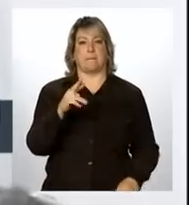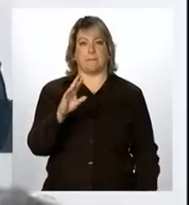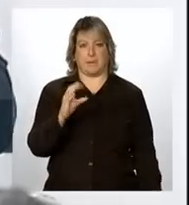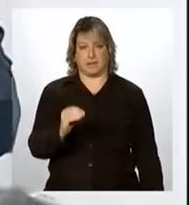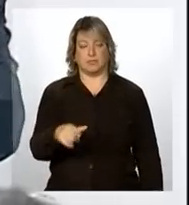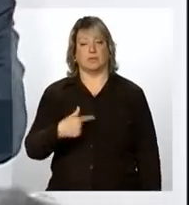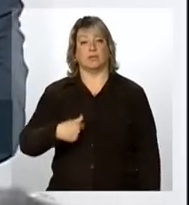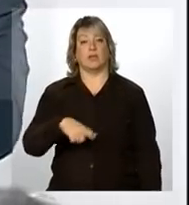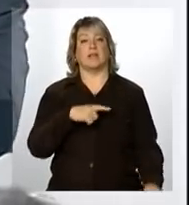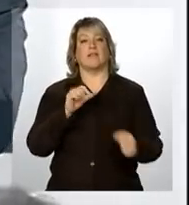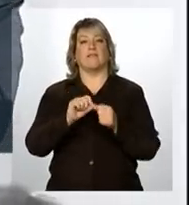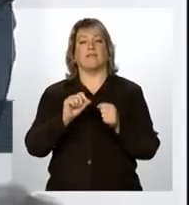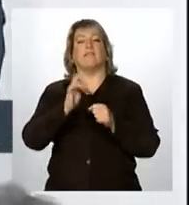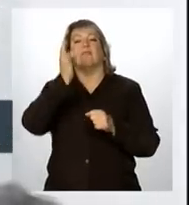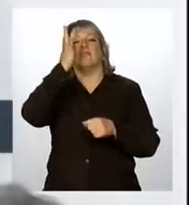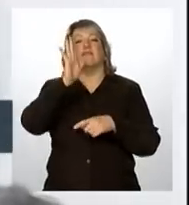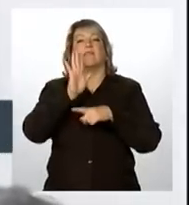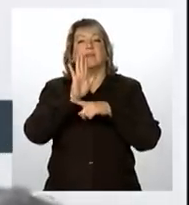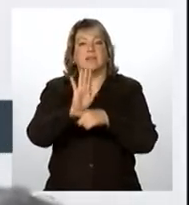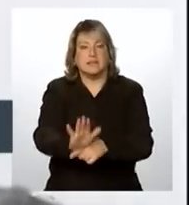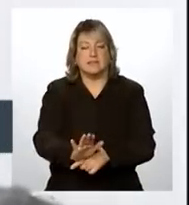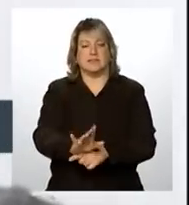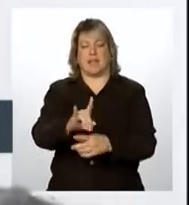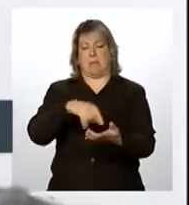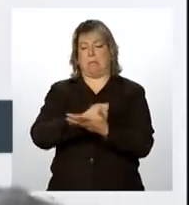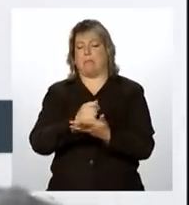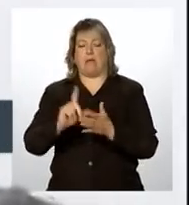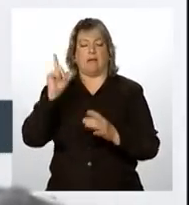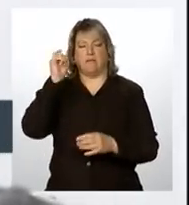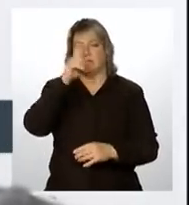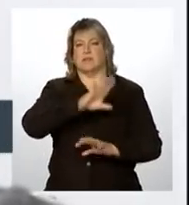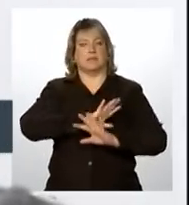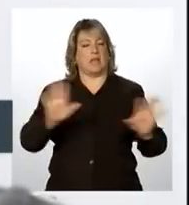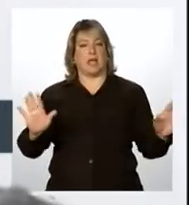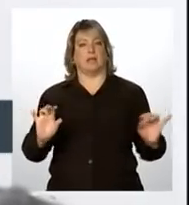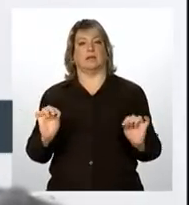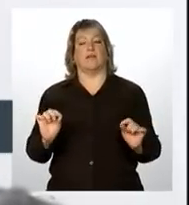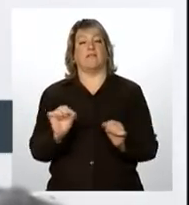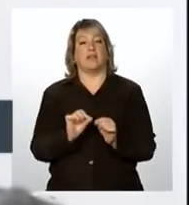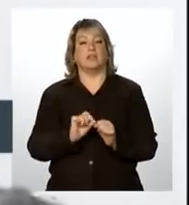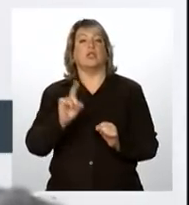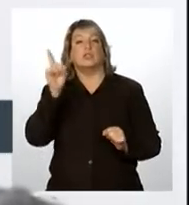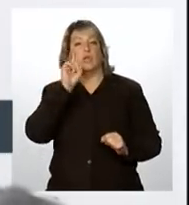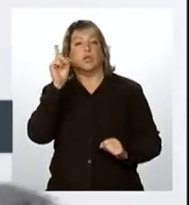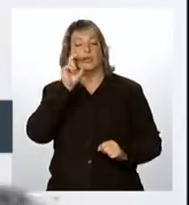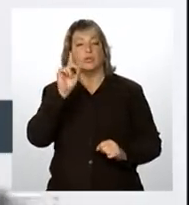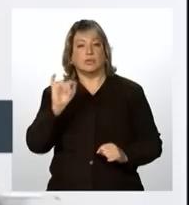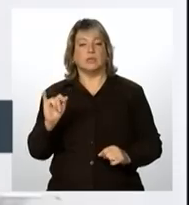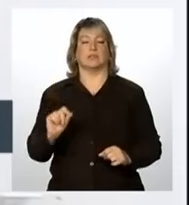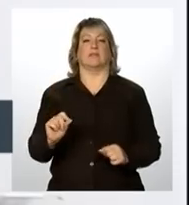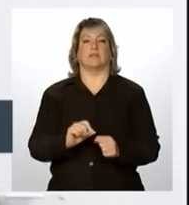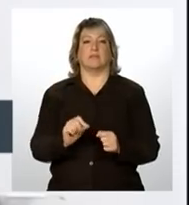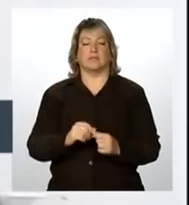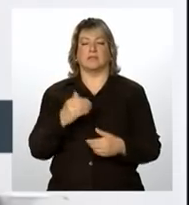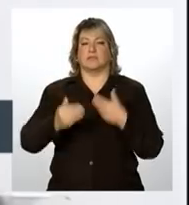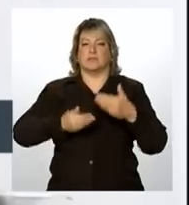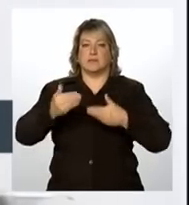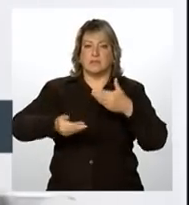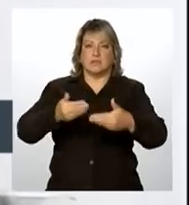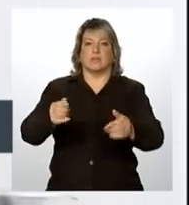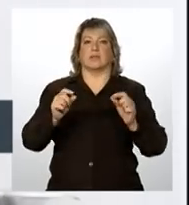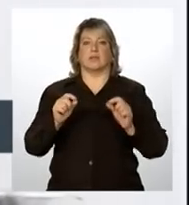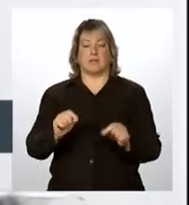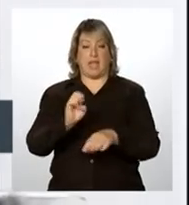facilitando, desburocratizando, criando rotinas e critérios que permitam